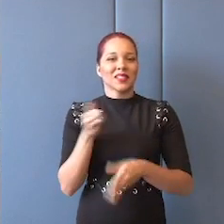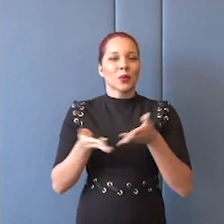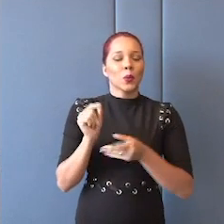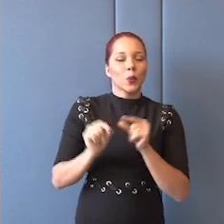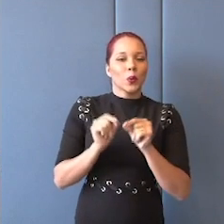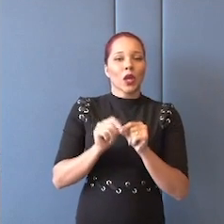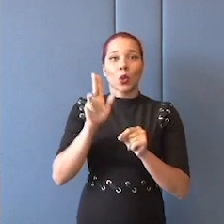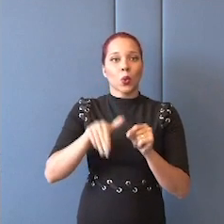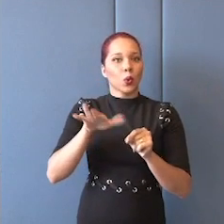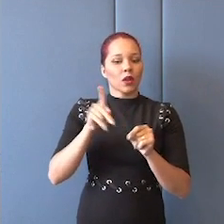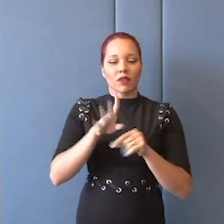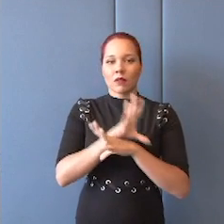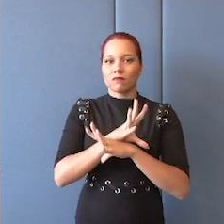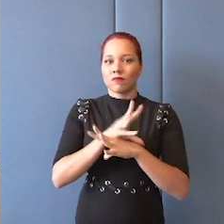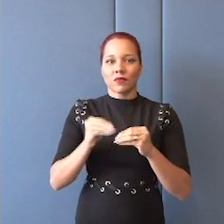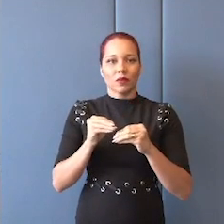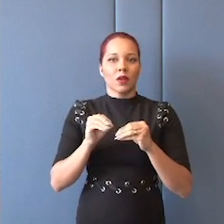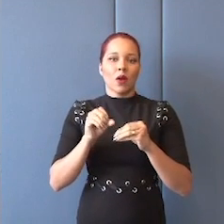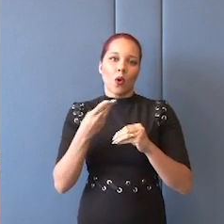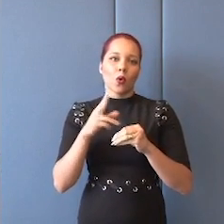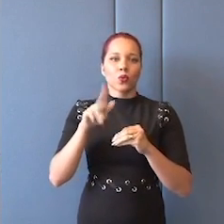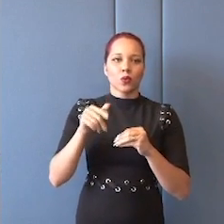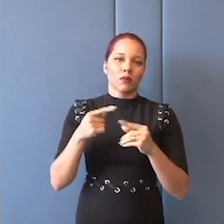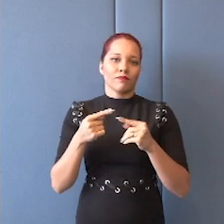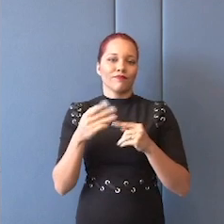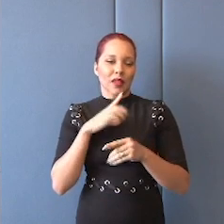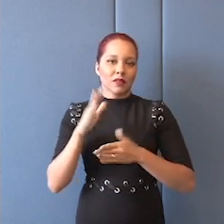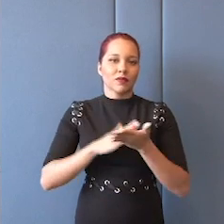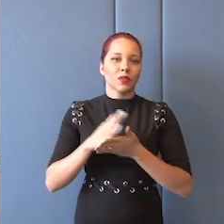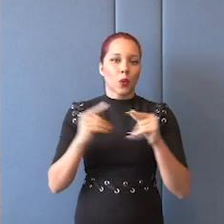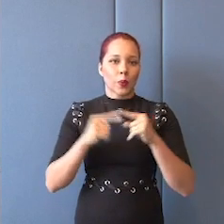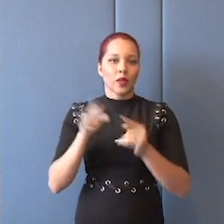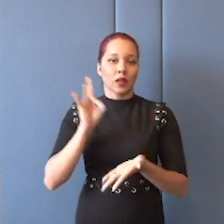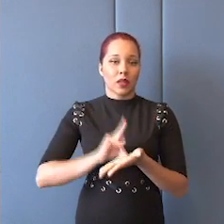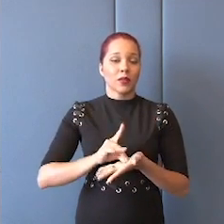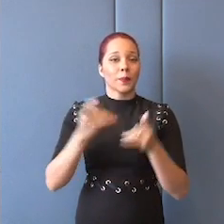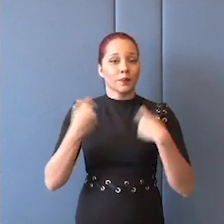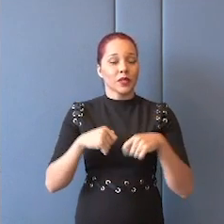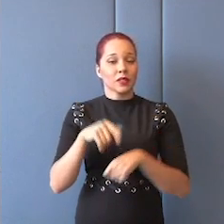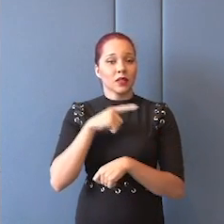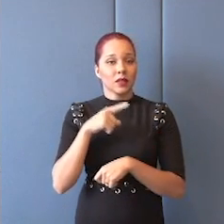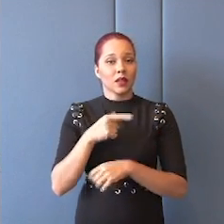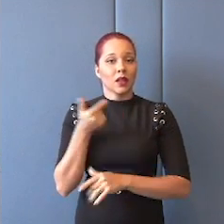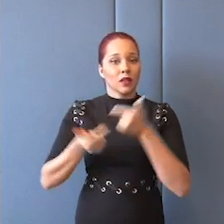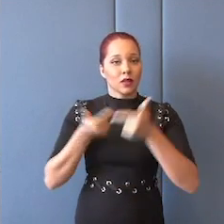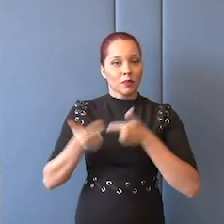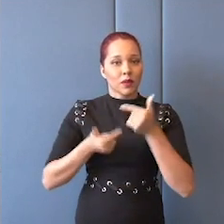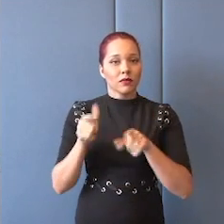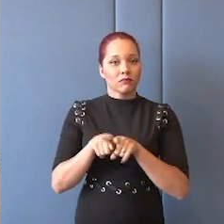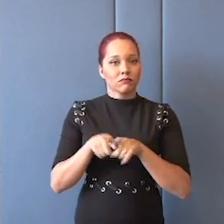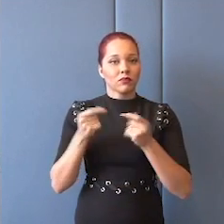esgotar a realidade também. Então, é preciso que haja e que a gente trabalhe e que aceite